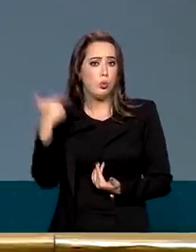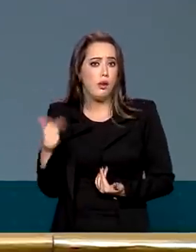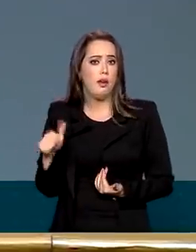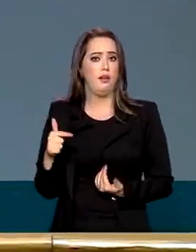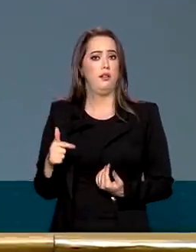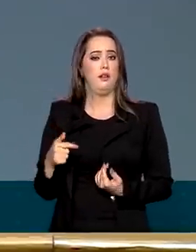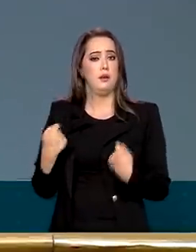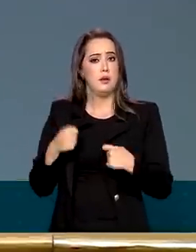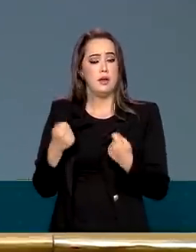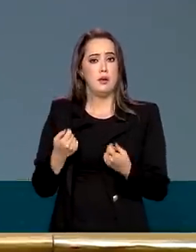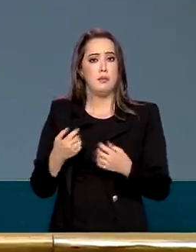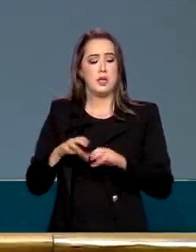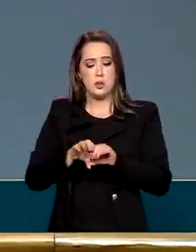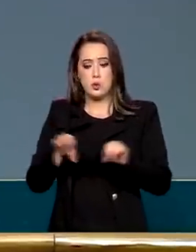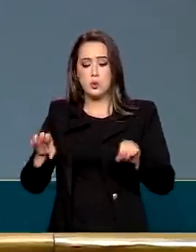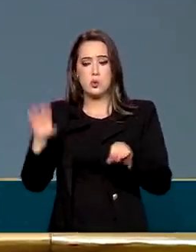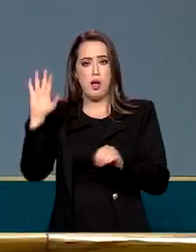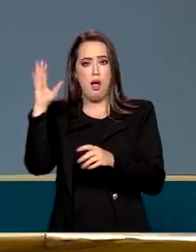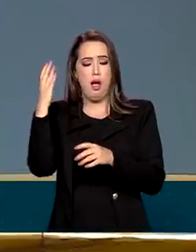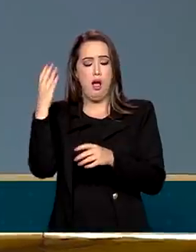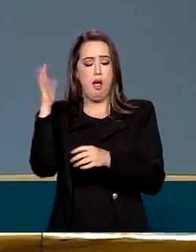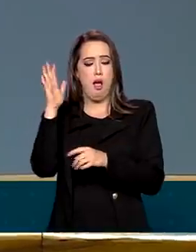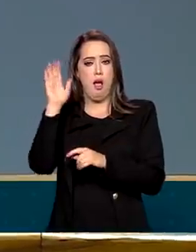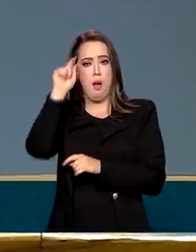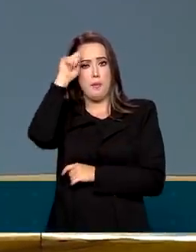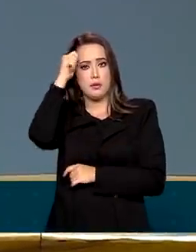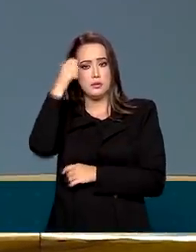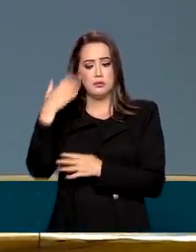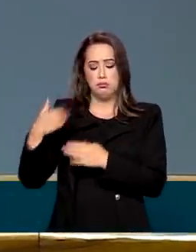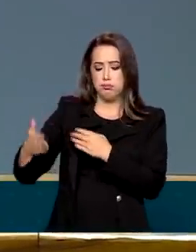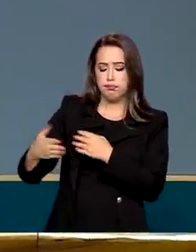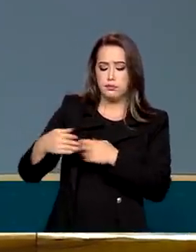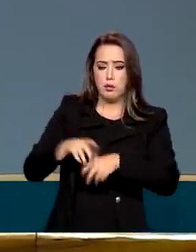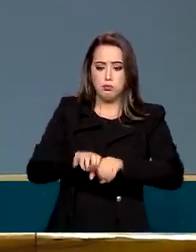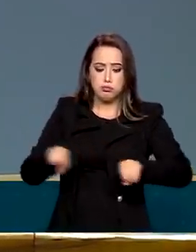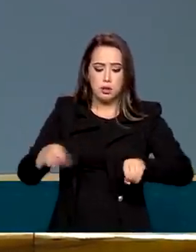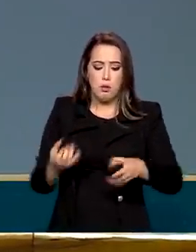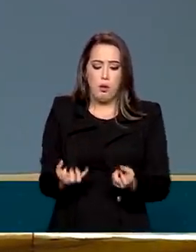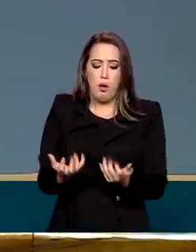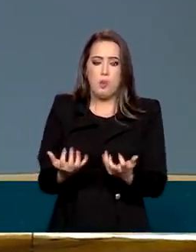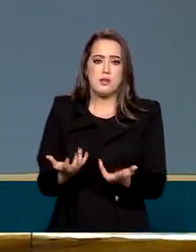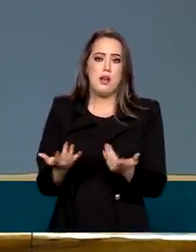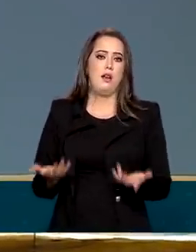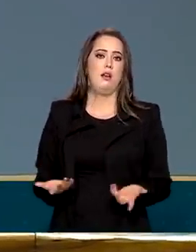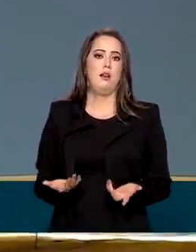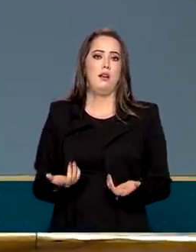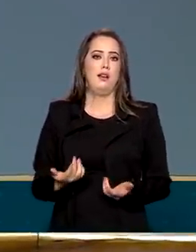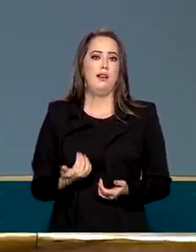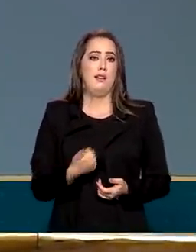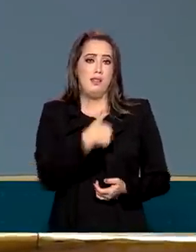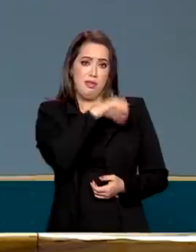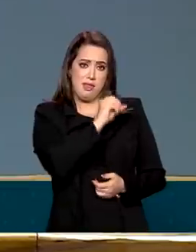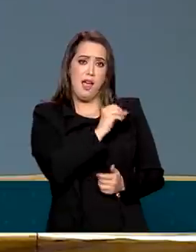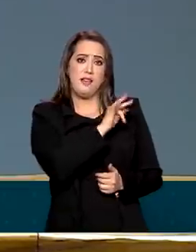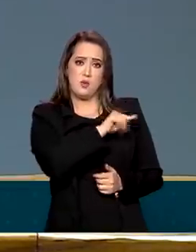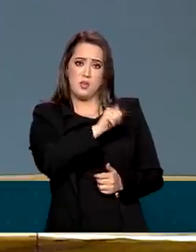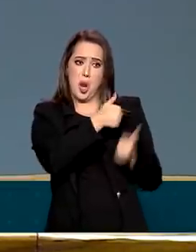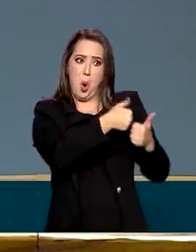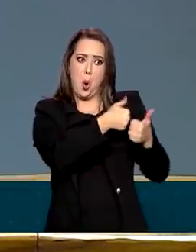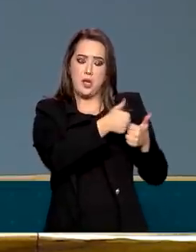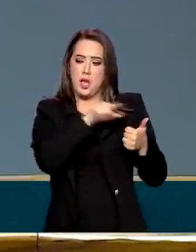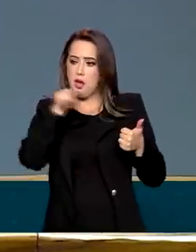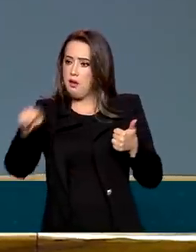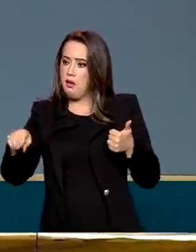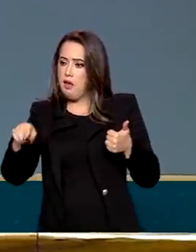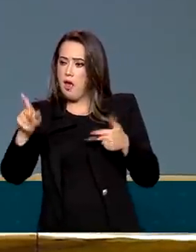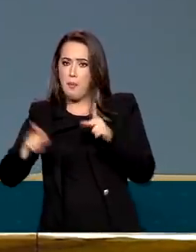Ora, ninguém quer tirar 10 em fiscal e deixar os brasileiros mais frágeis passarem fome. Então, é absolutamente